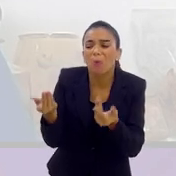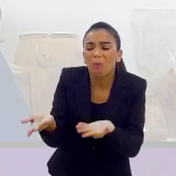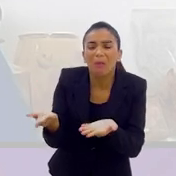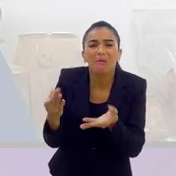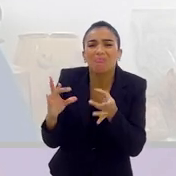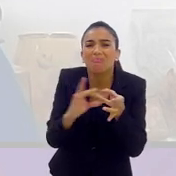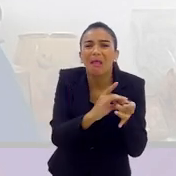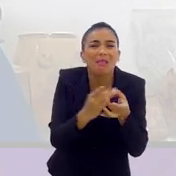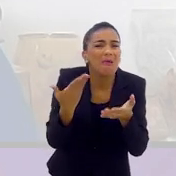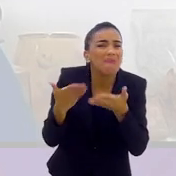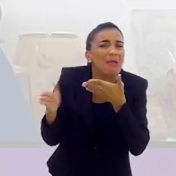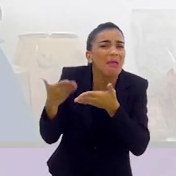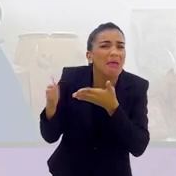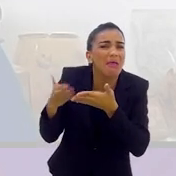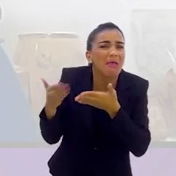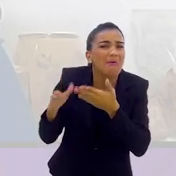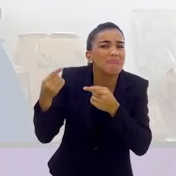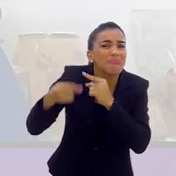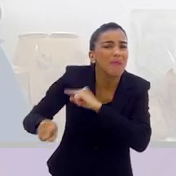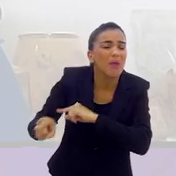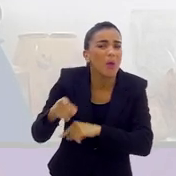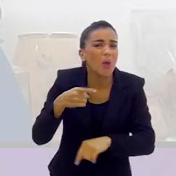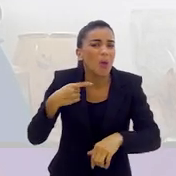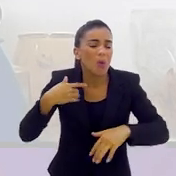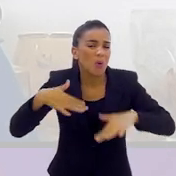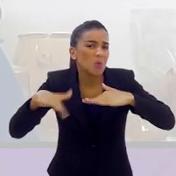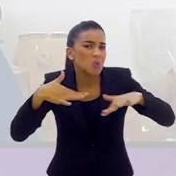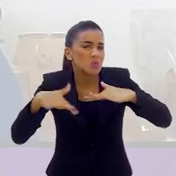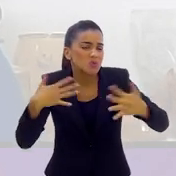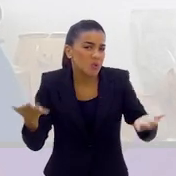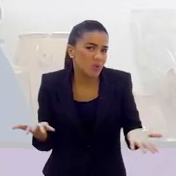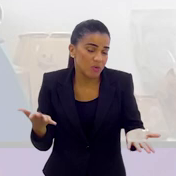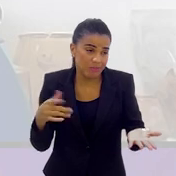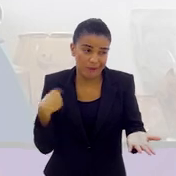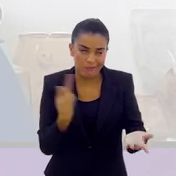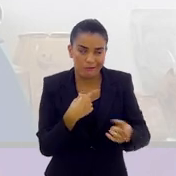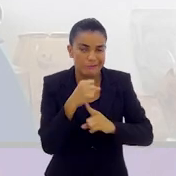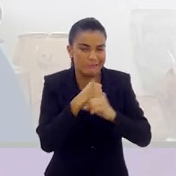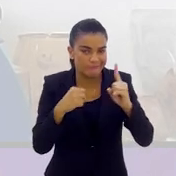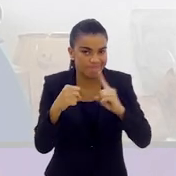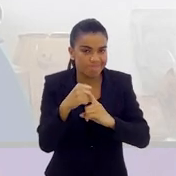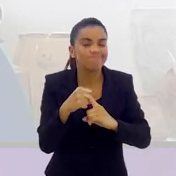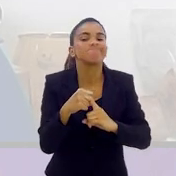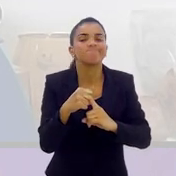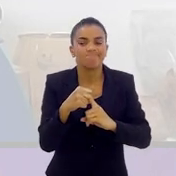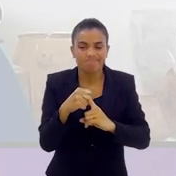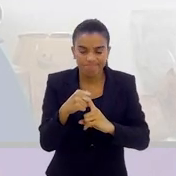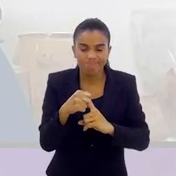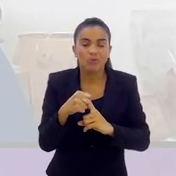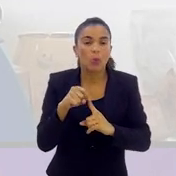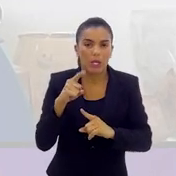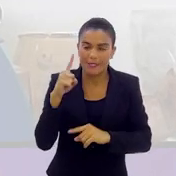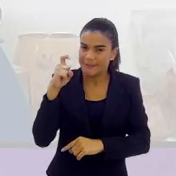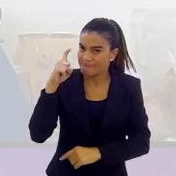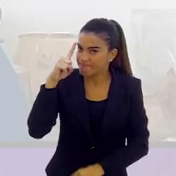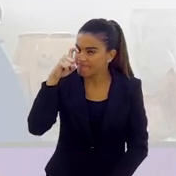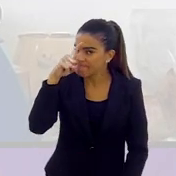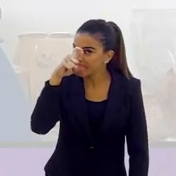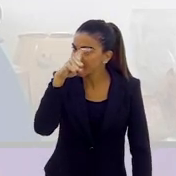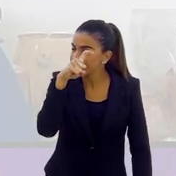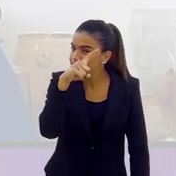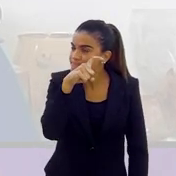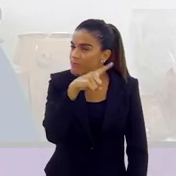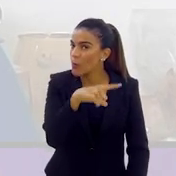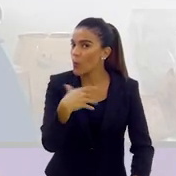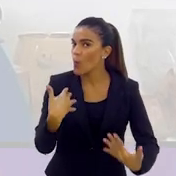a ver com o jogo. Não foi uma coisa do jogo. É um problema que na nossa sociedade está muito difícil.